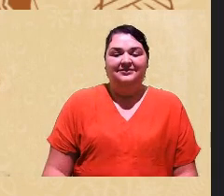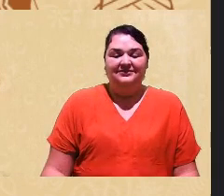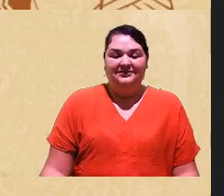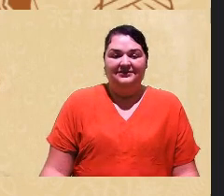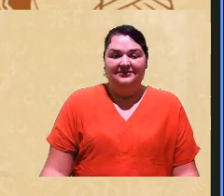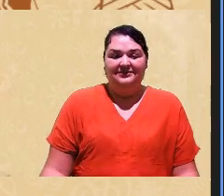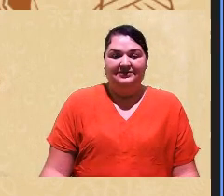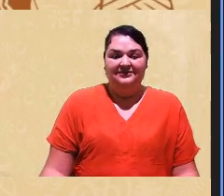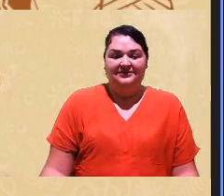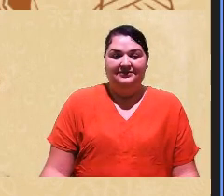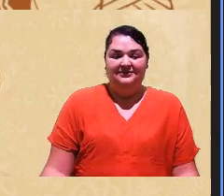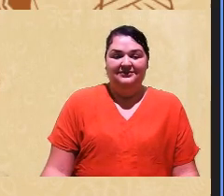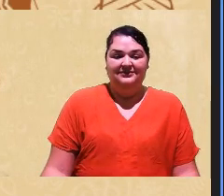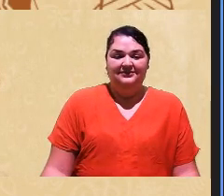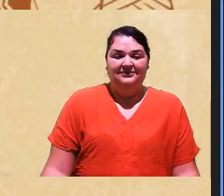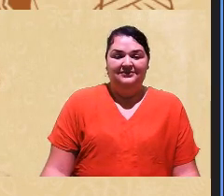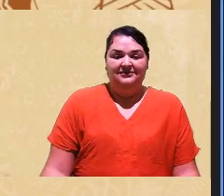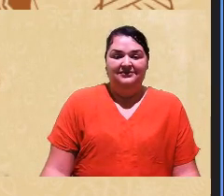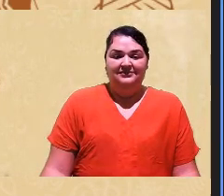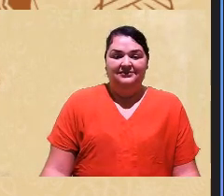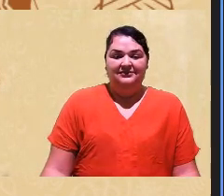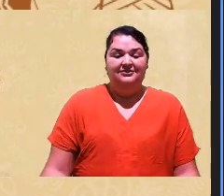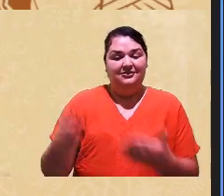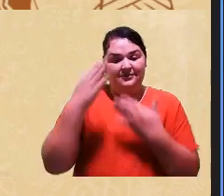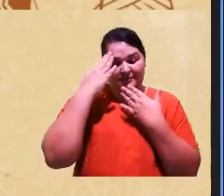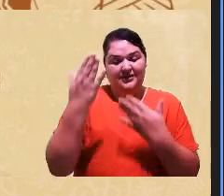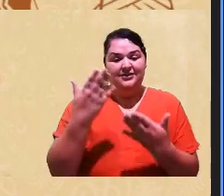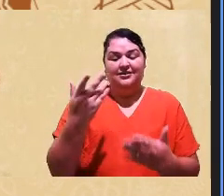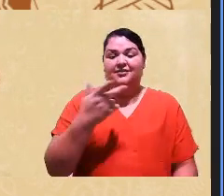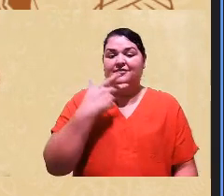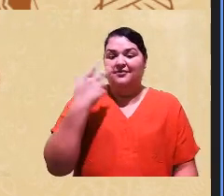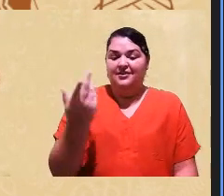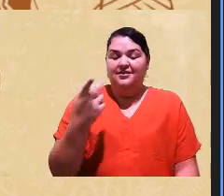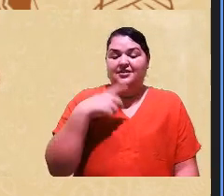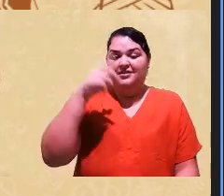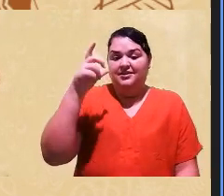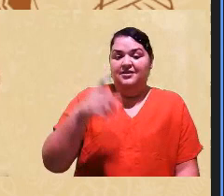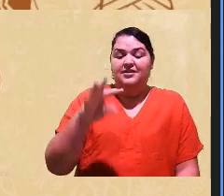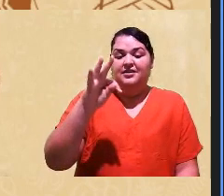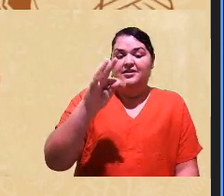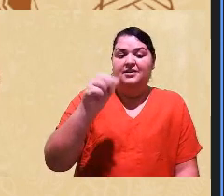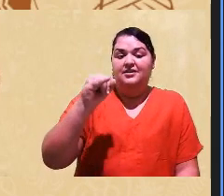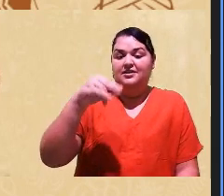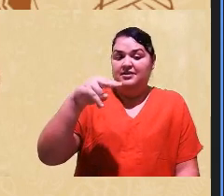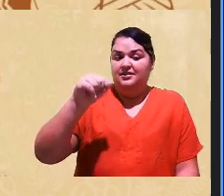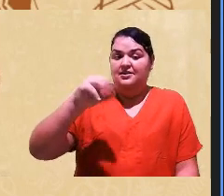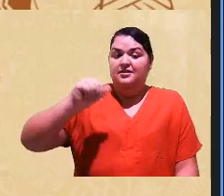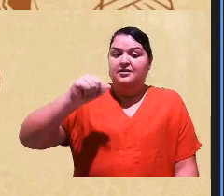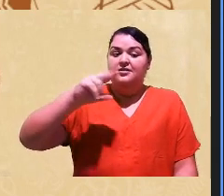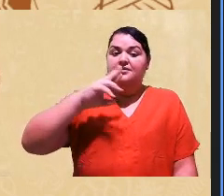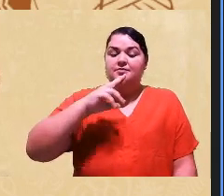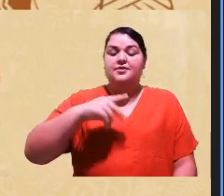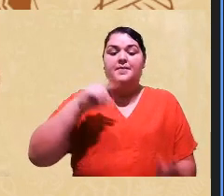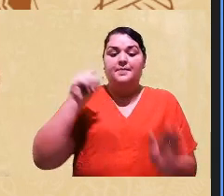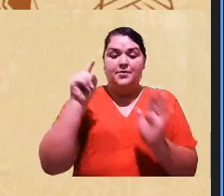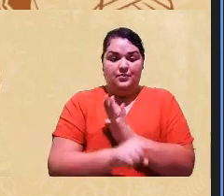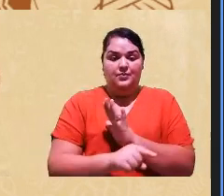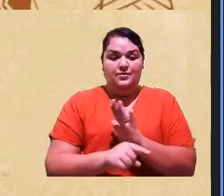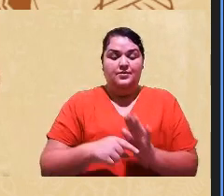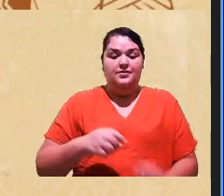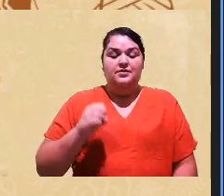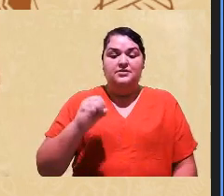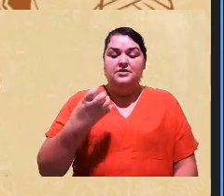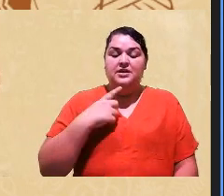obrigada Tatiana eu vou passar a palavra para Itainara para ela responder a pergunta da Ione e caso queira